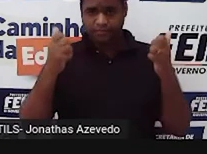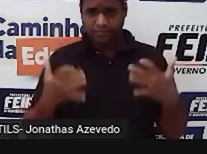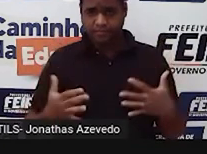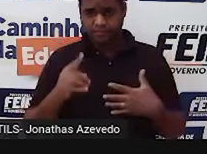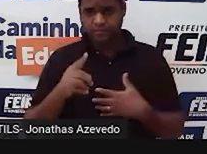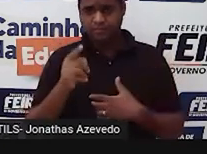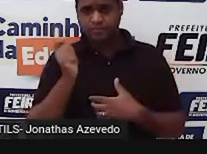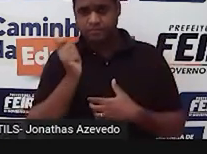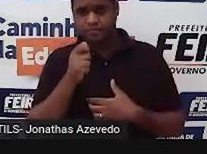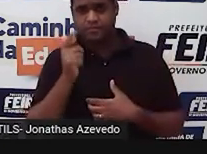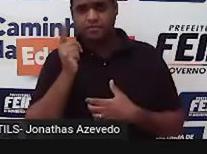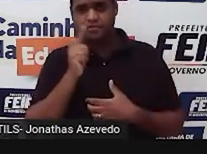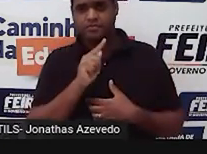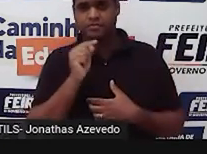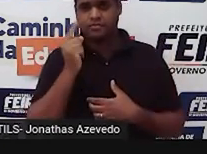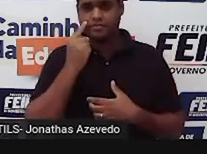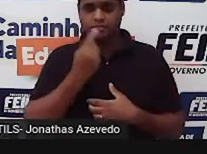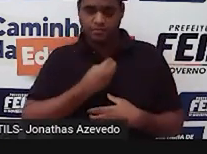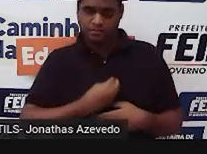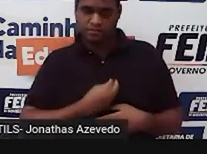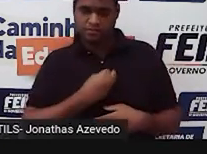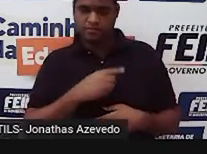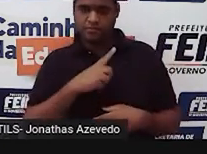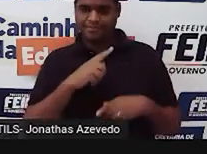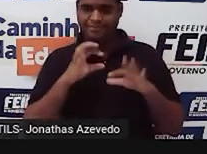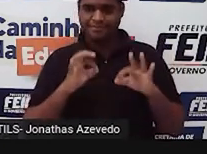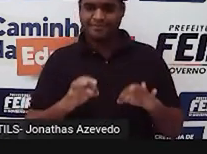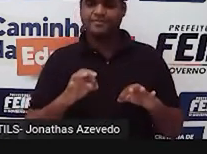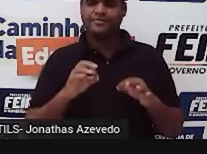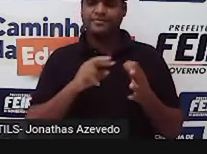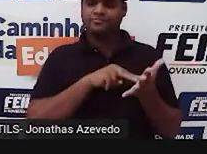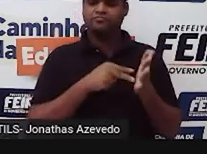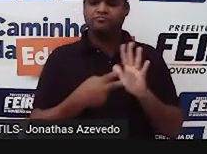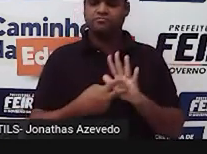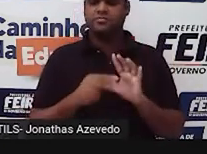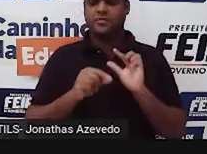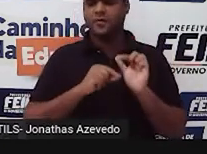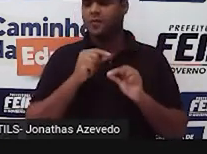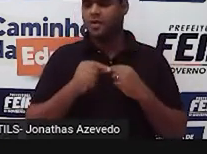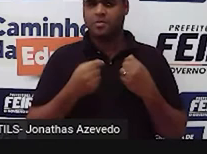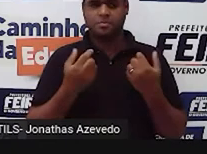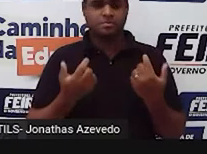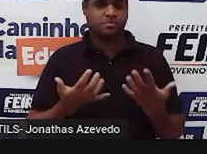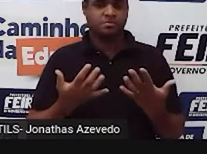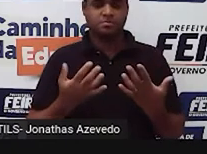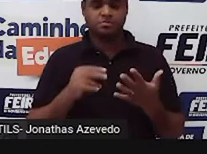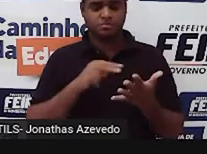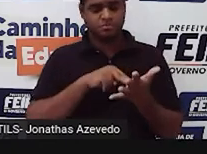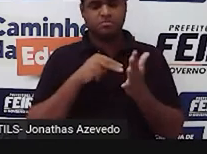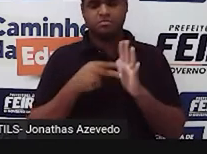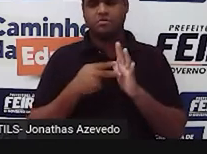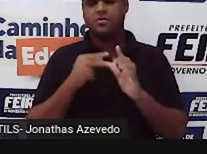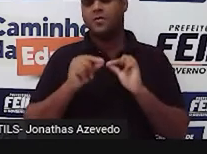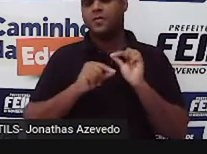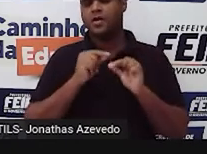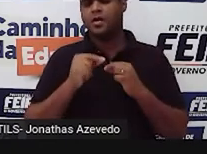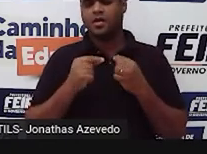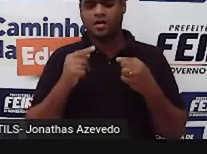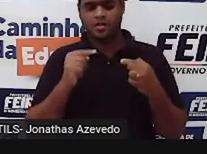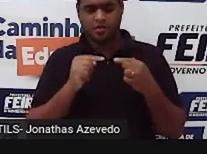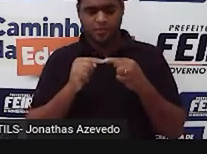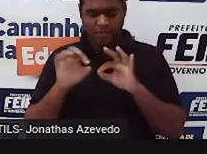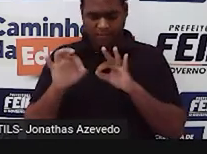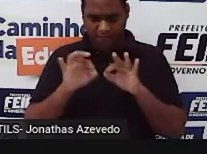gente chama de condição de existência. O é que significa condição de existência? Significa o que é que faz um